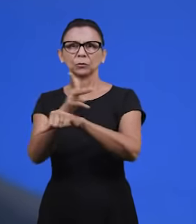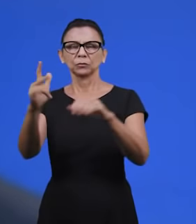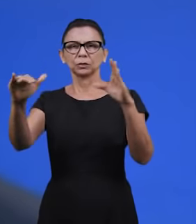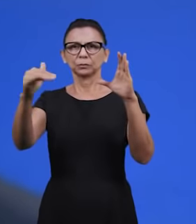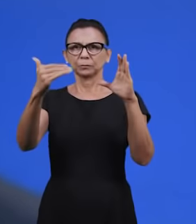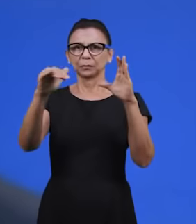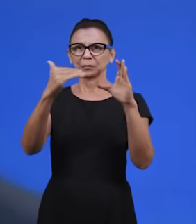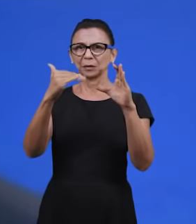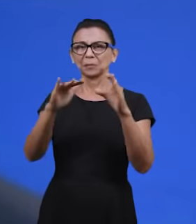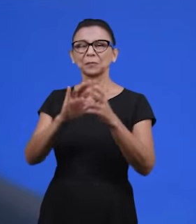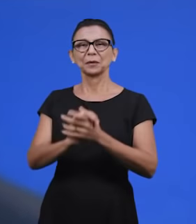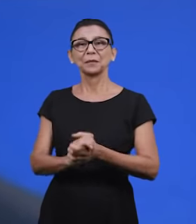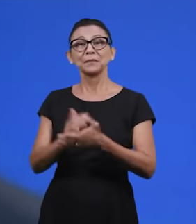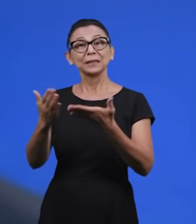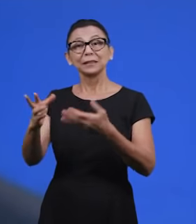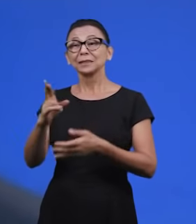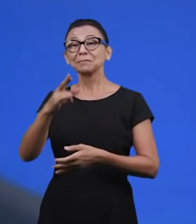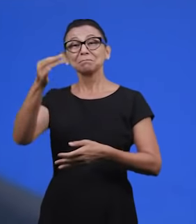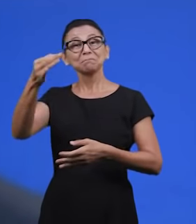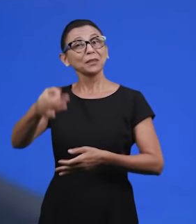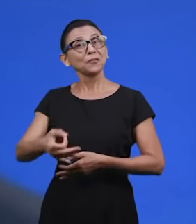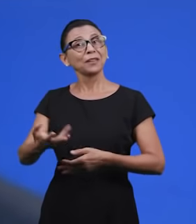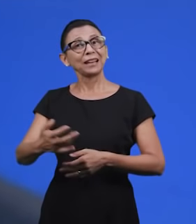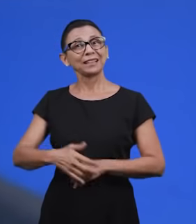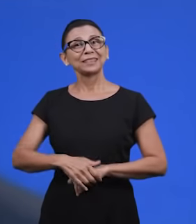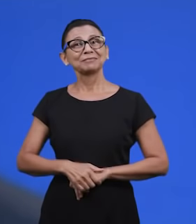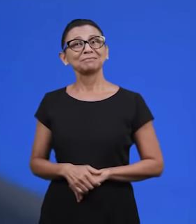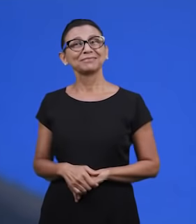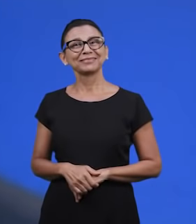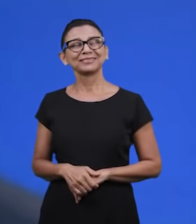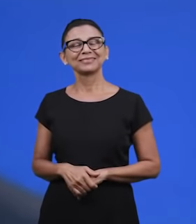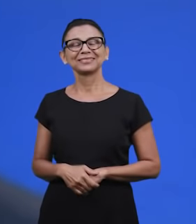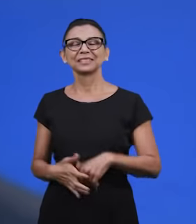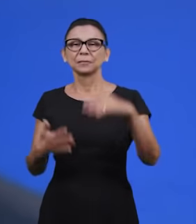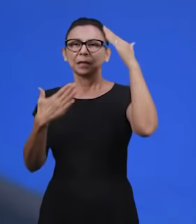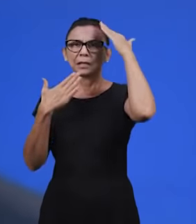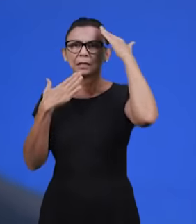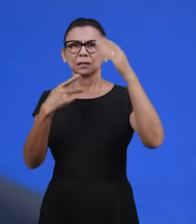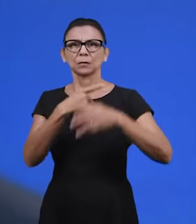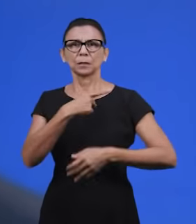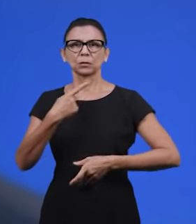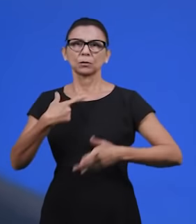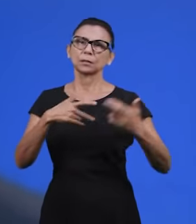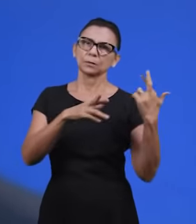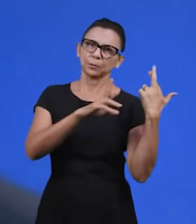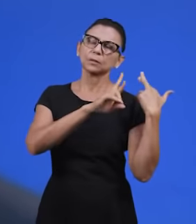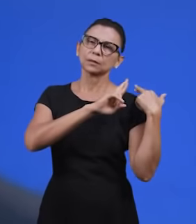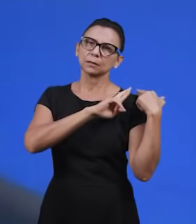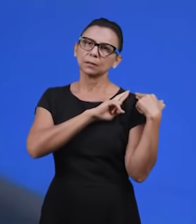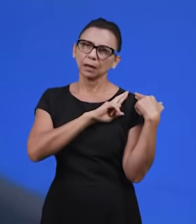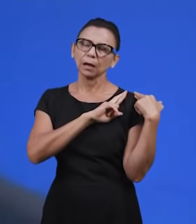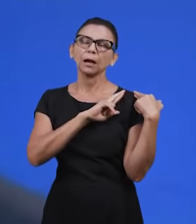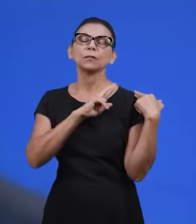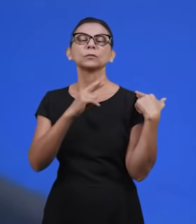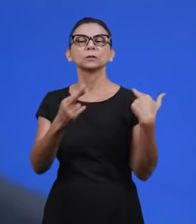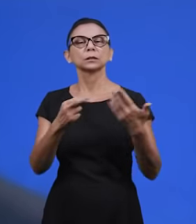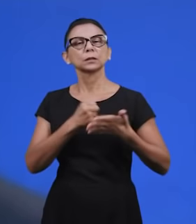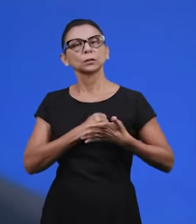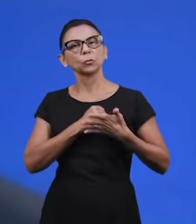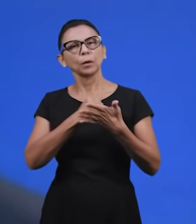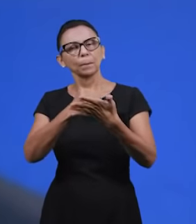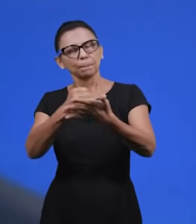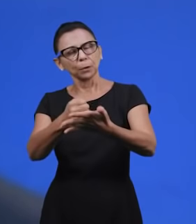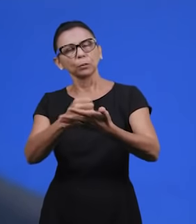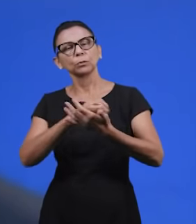e dando essa resposta tão correta da pergunta que foi feita. Quero agradecer também ao pastor Horácio por ter enviado,